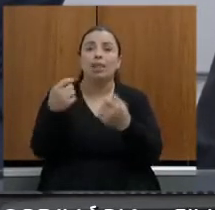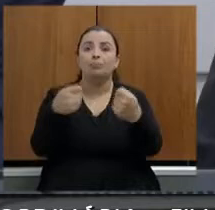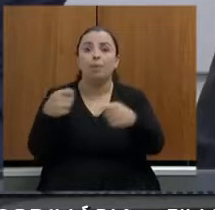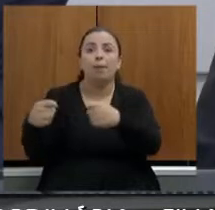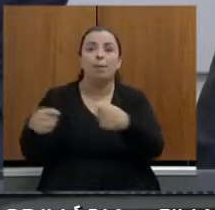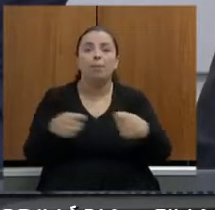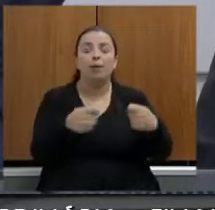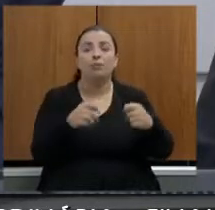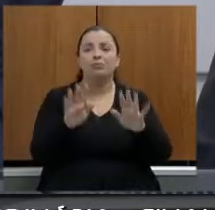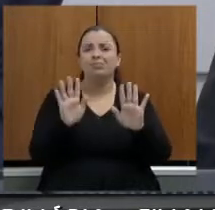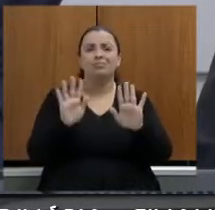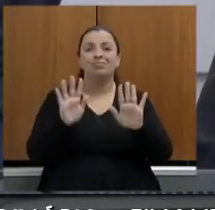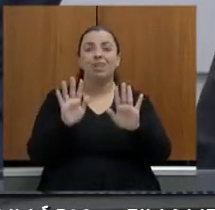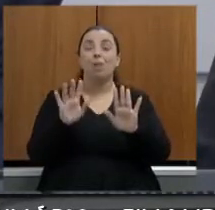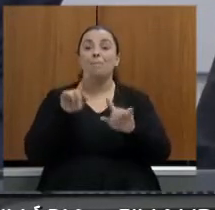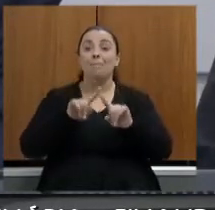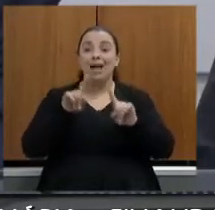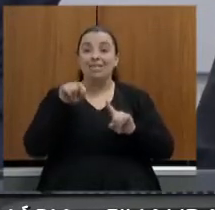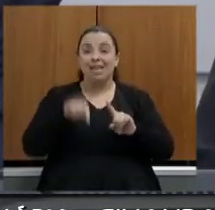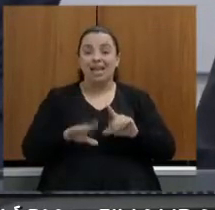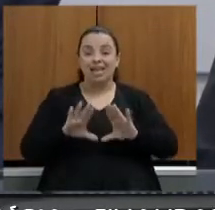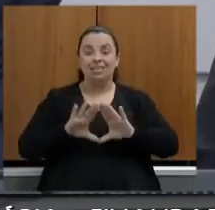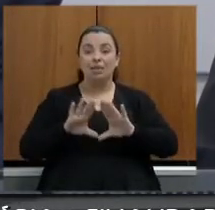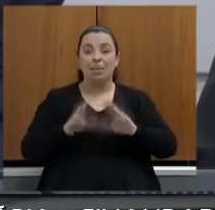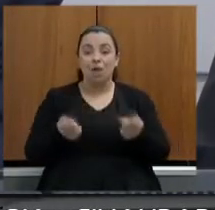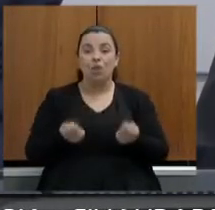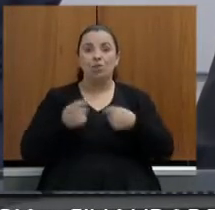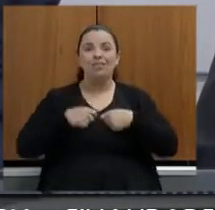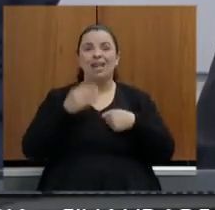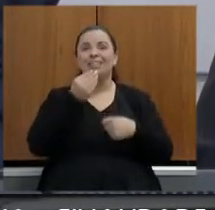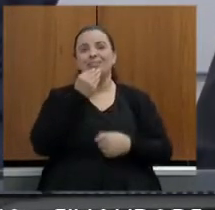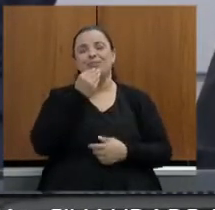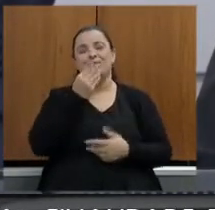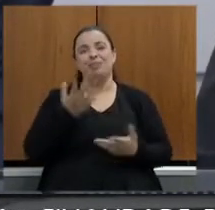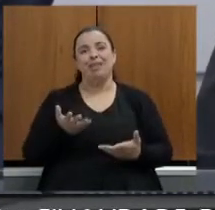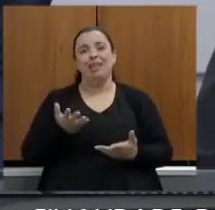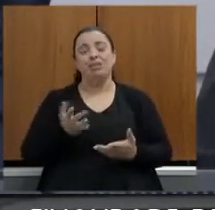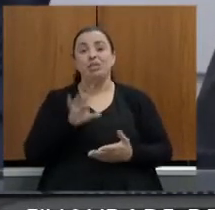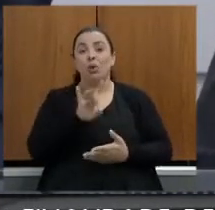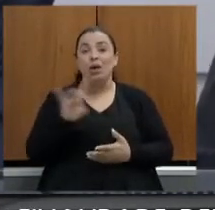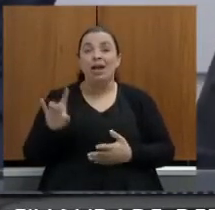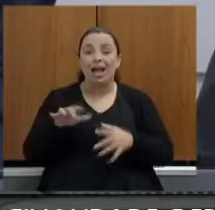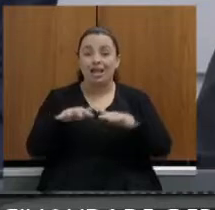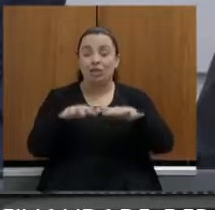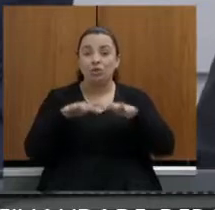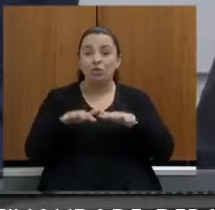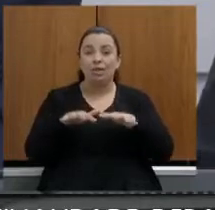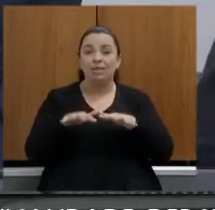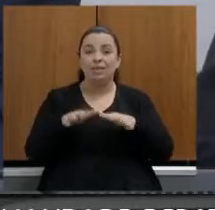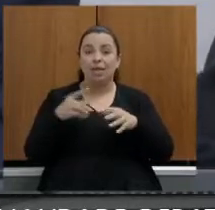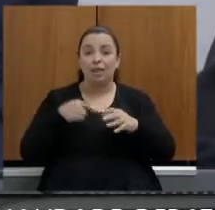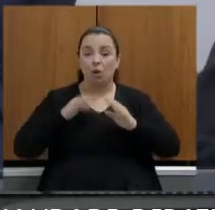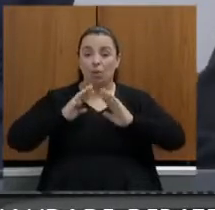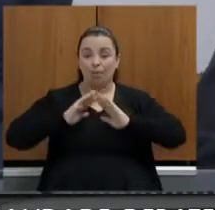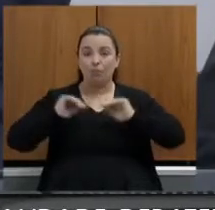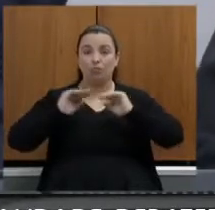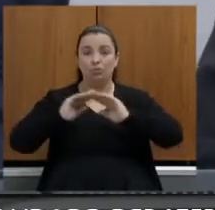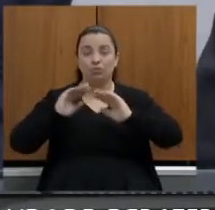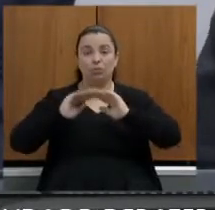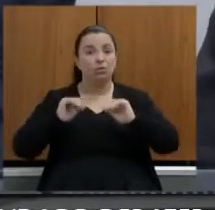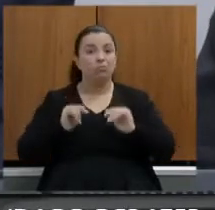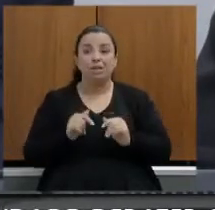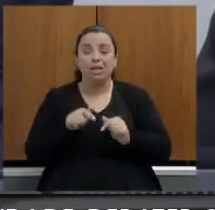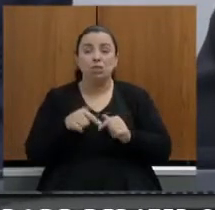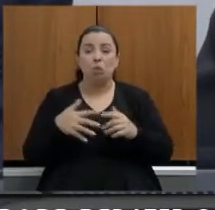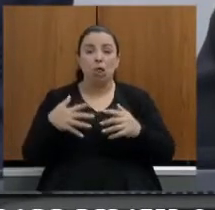isso cada audiência que a gente recebe um deputado com uma demanda isso para mim não é um incômodo pelo contrário é uma